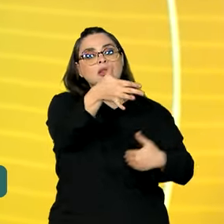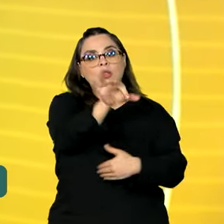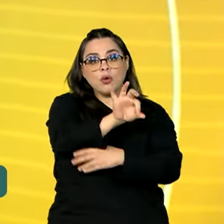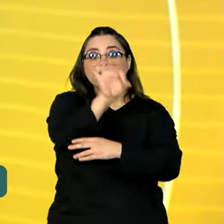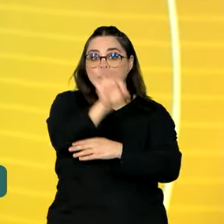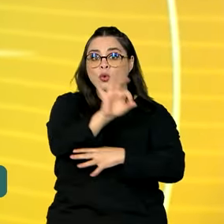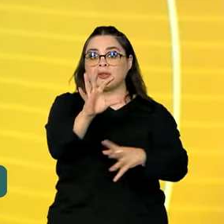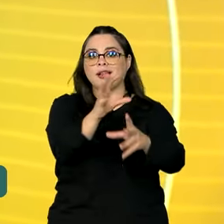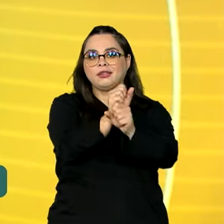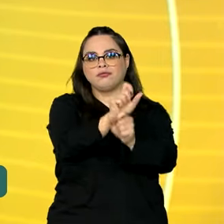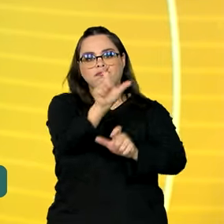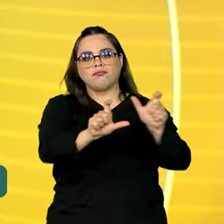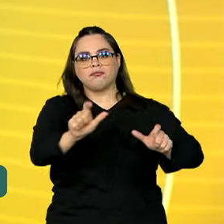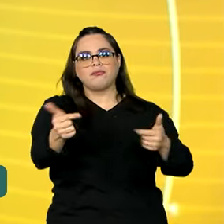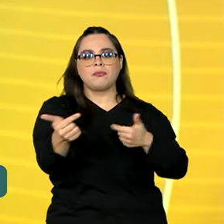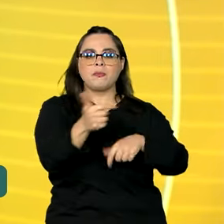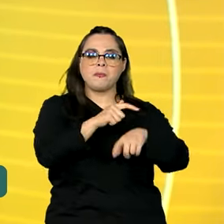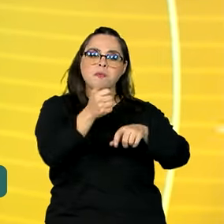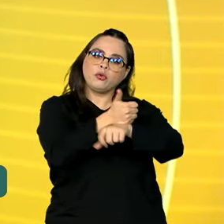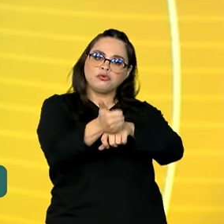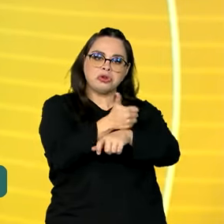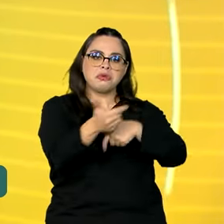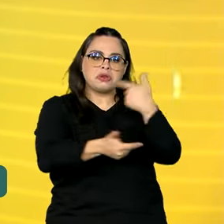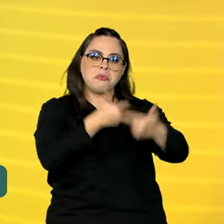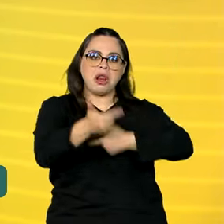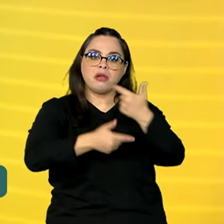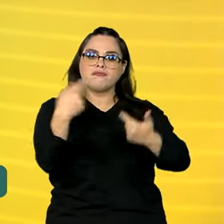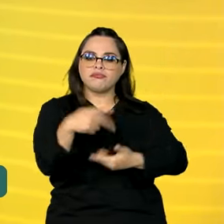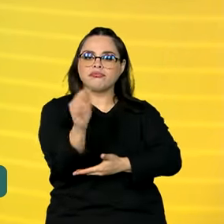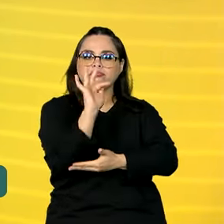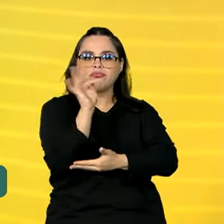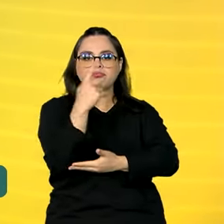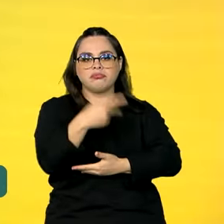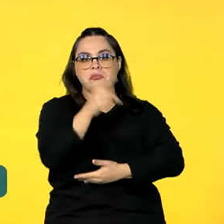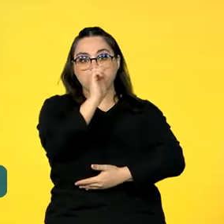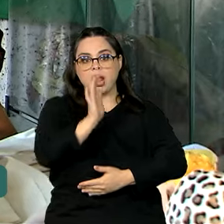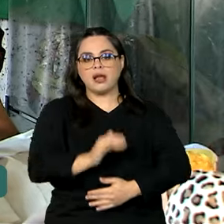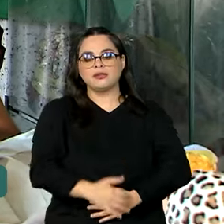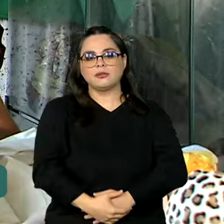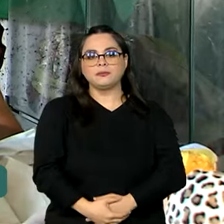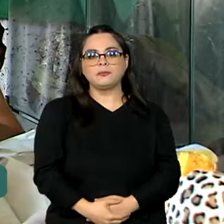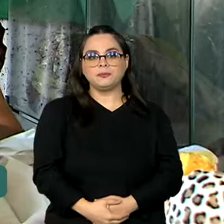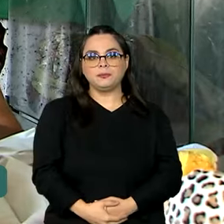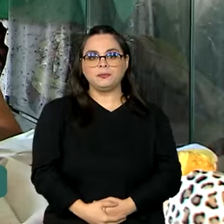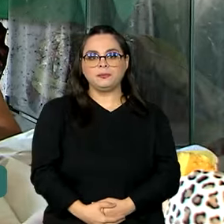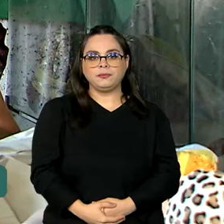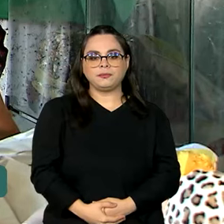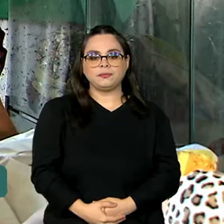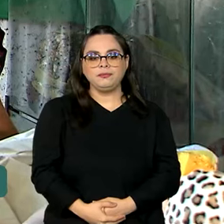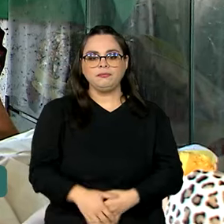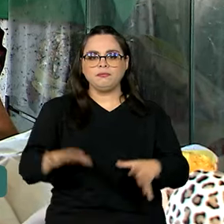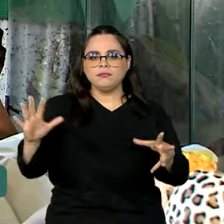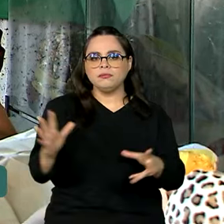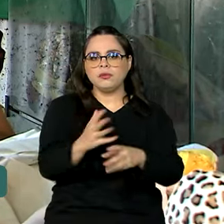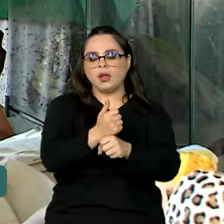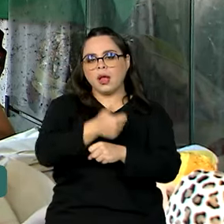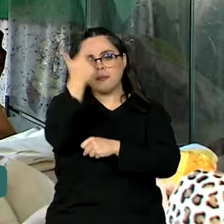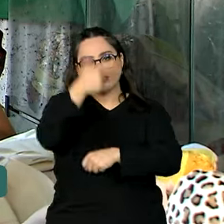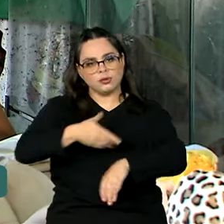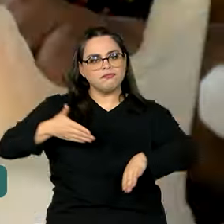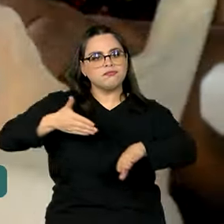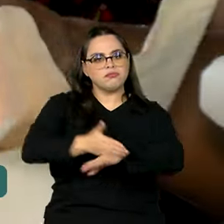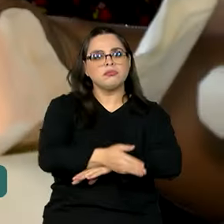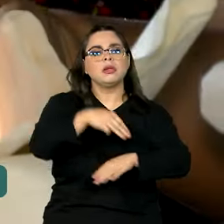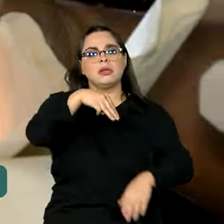quase 19% do total de trabalhadores formais brasileiros. O número de trabalhadores que